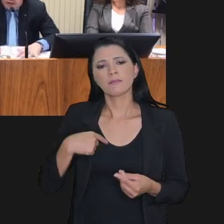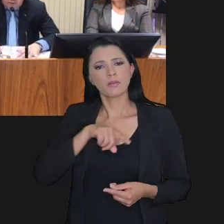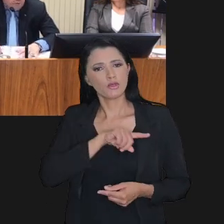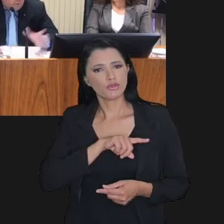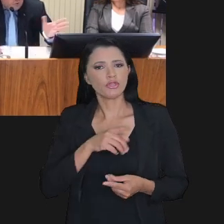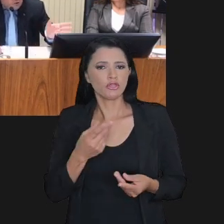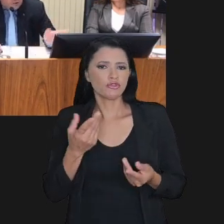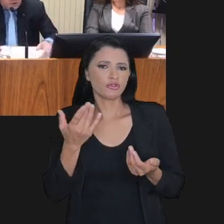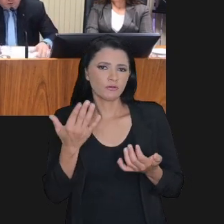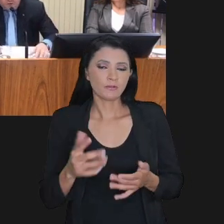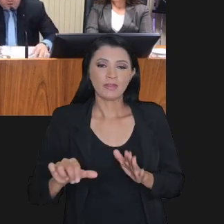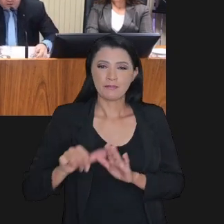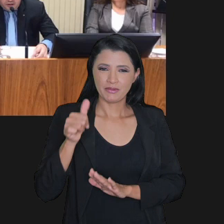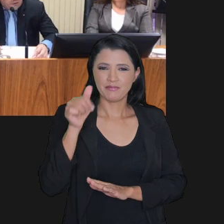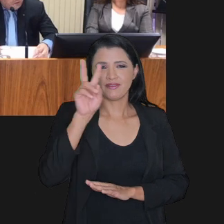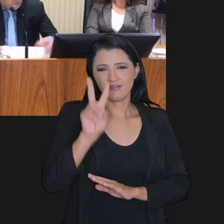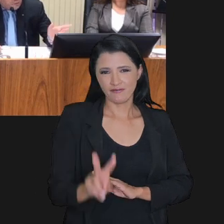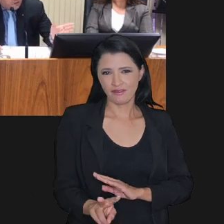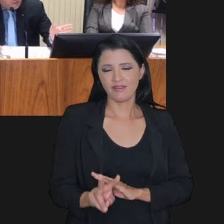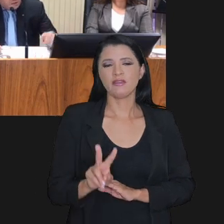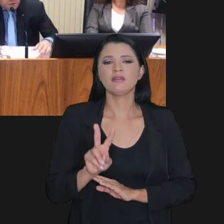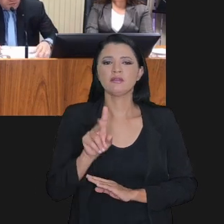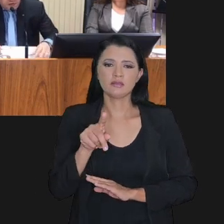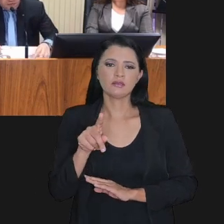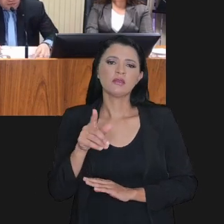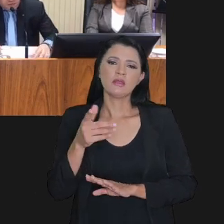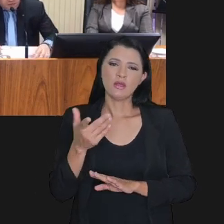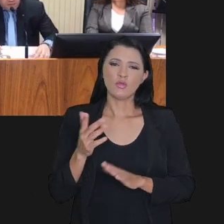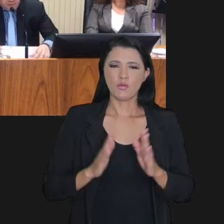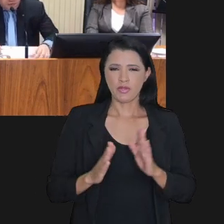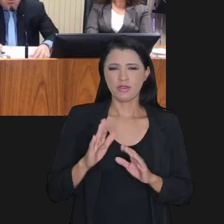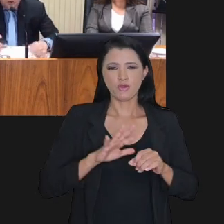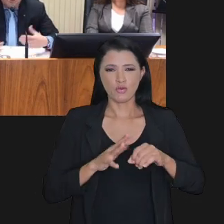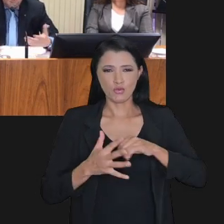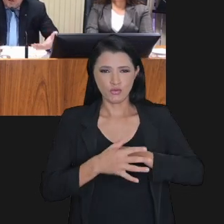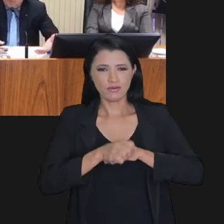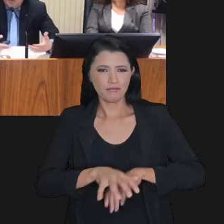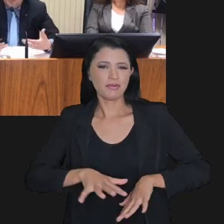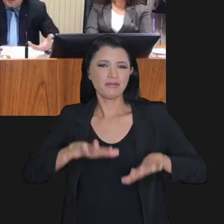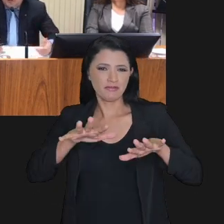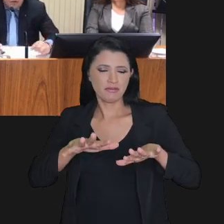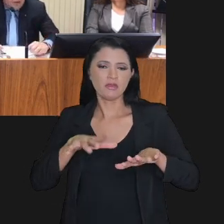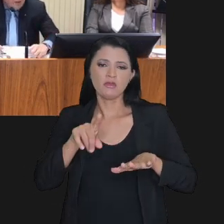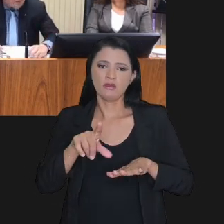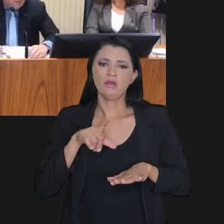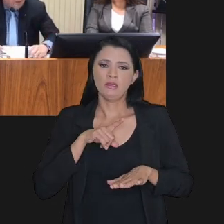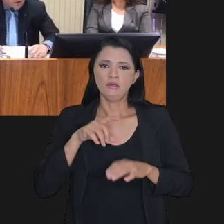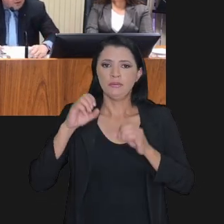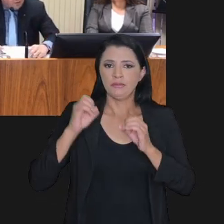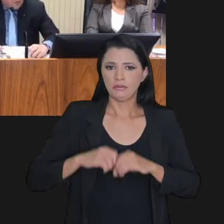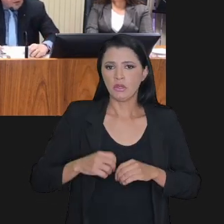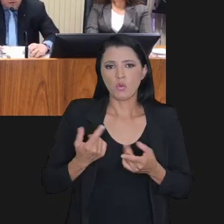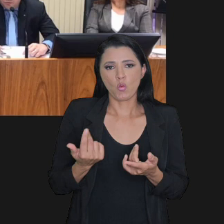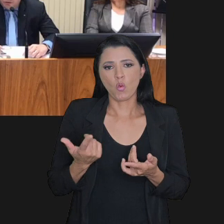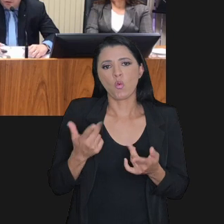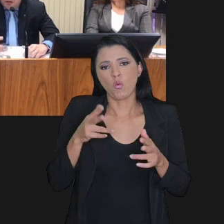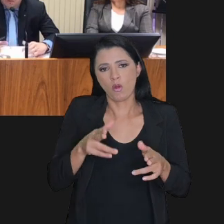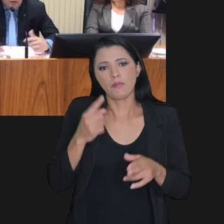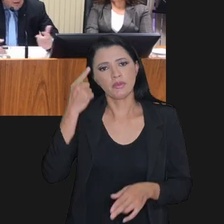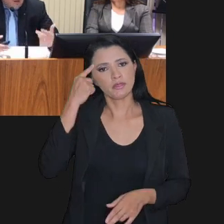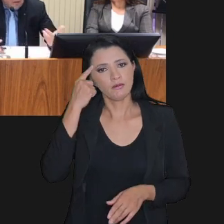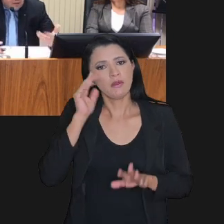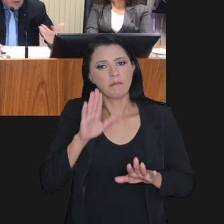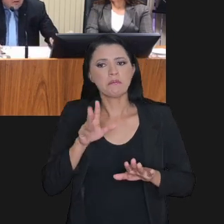é... Nós estamos... A primeira vez foi bem durante a pandemia, então, não teve uma adesão tão grande como a gente